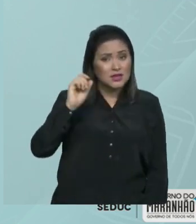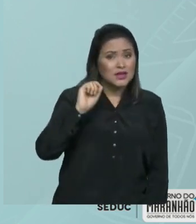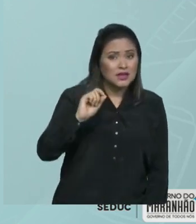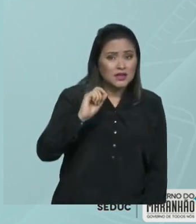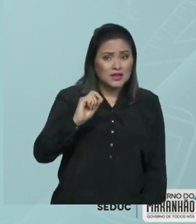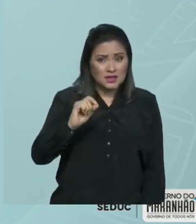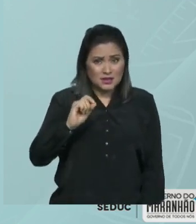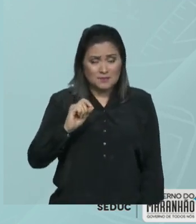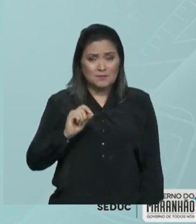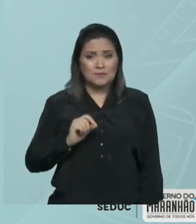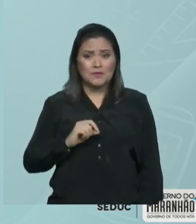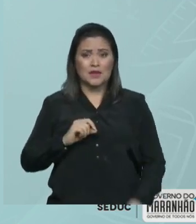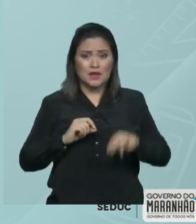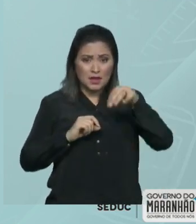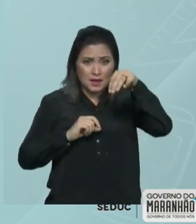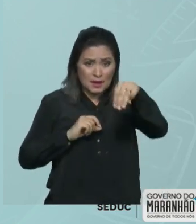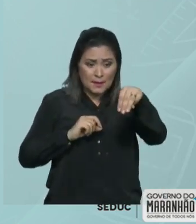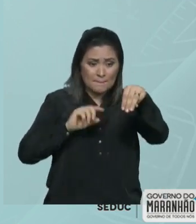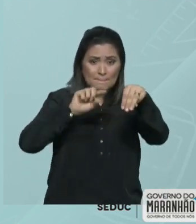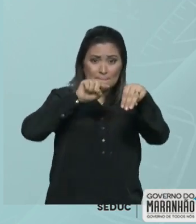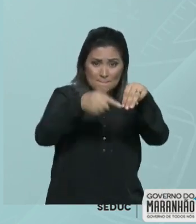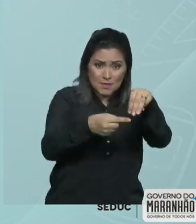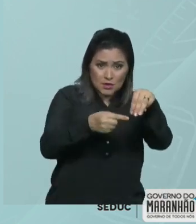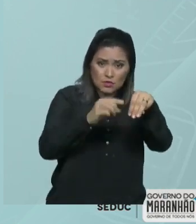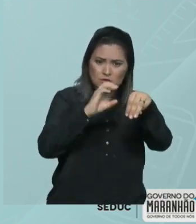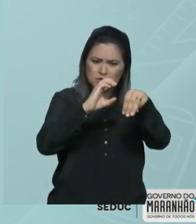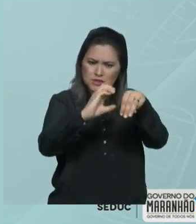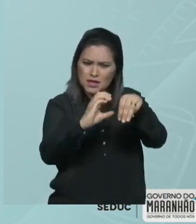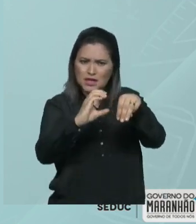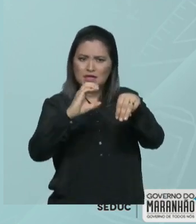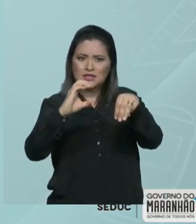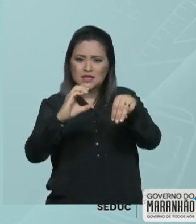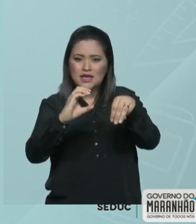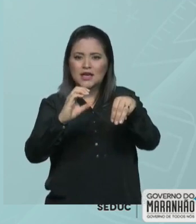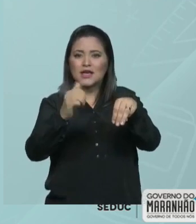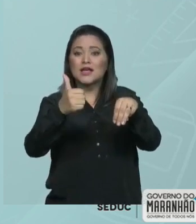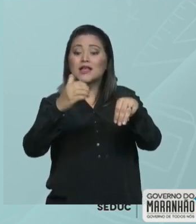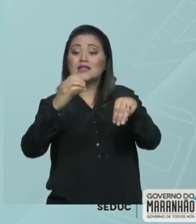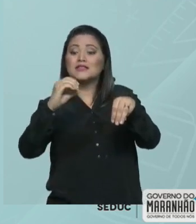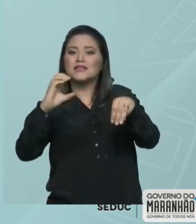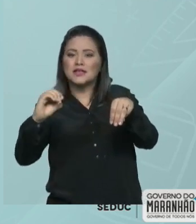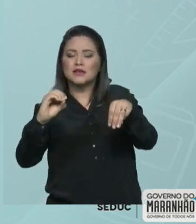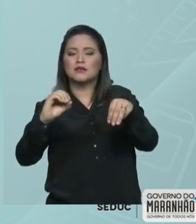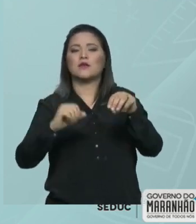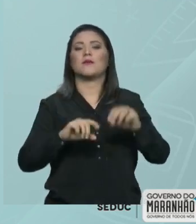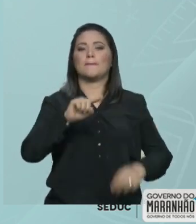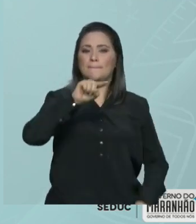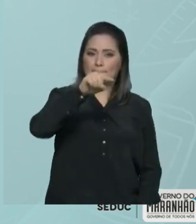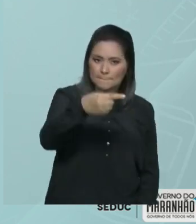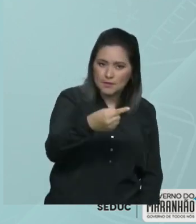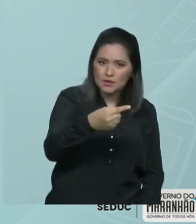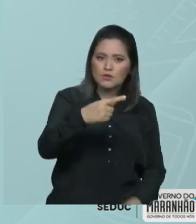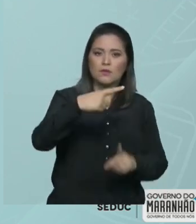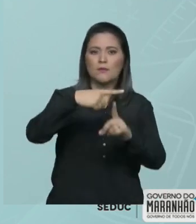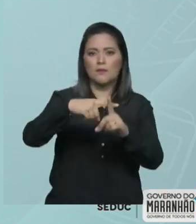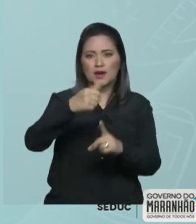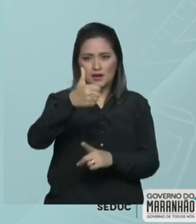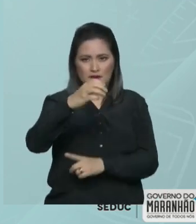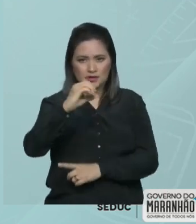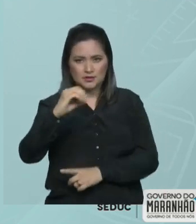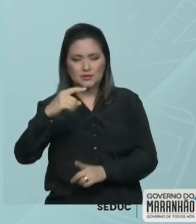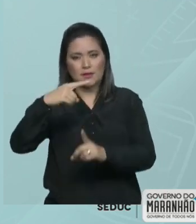que vale 1.000. Está à direita, soma. Então, vai ficar 1.000 mais 100 mais 100. Isso é igual